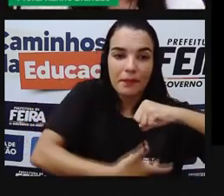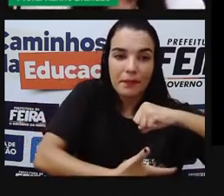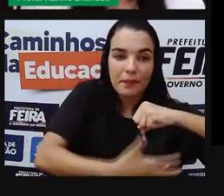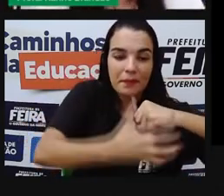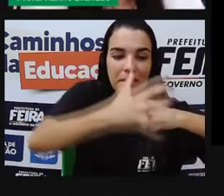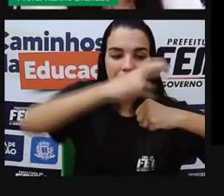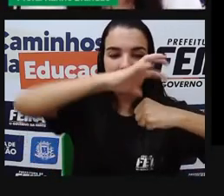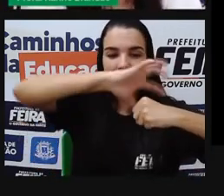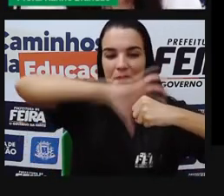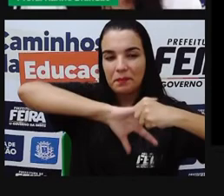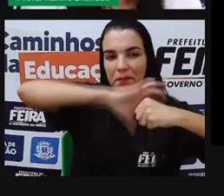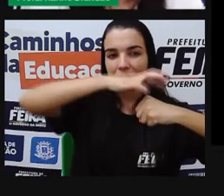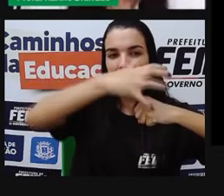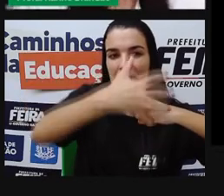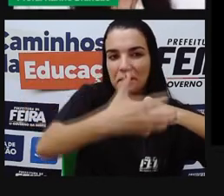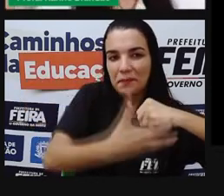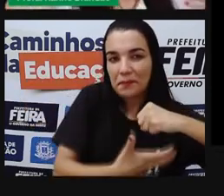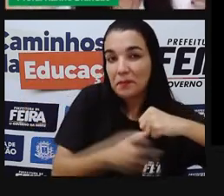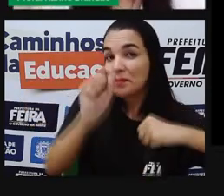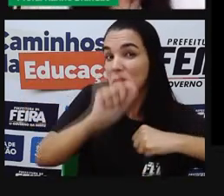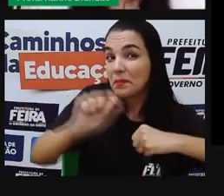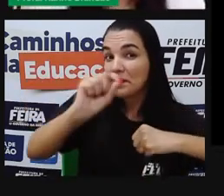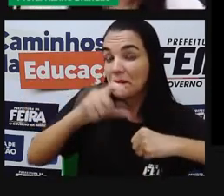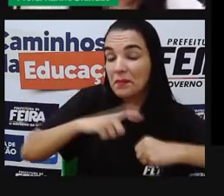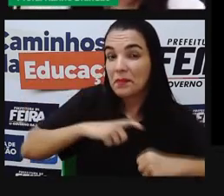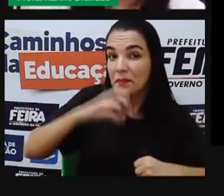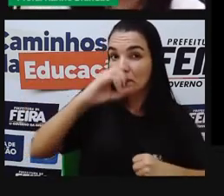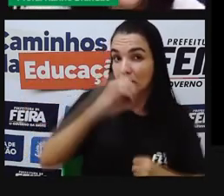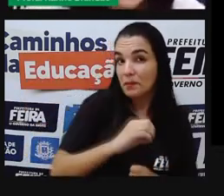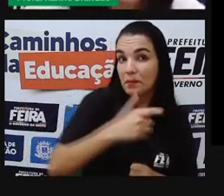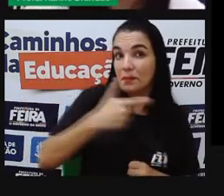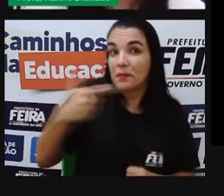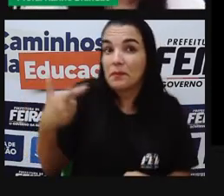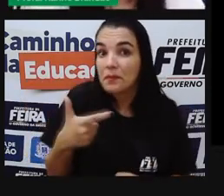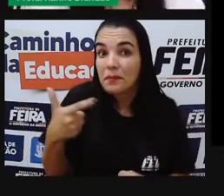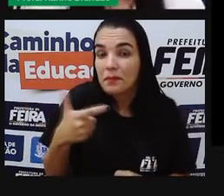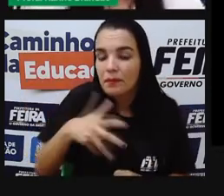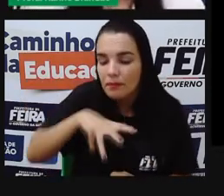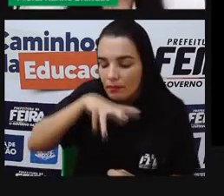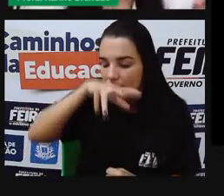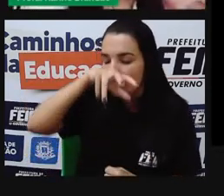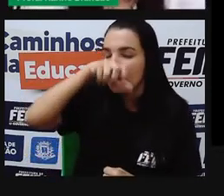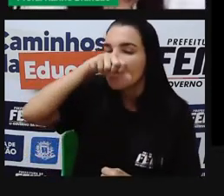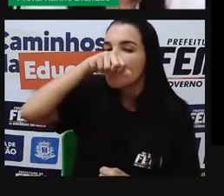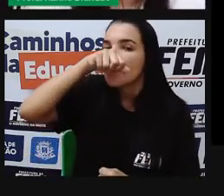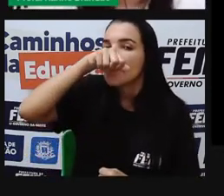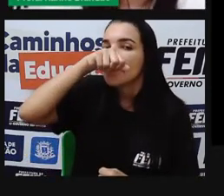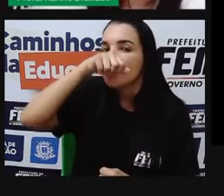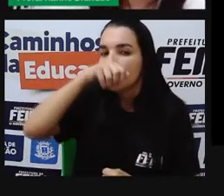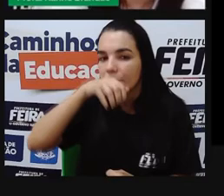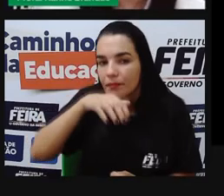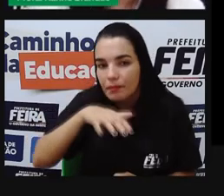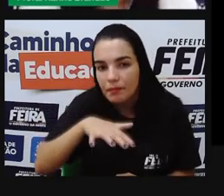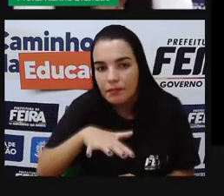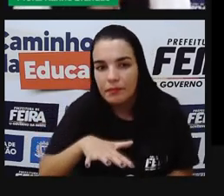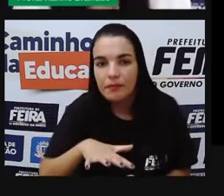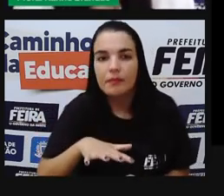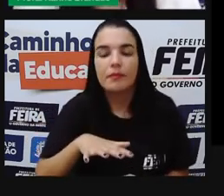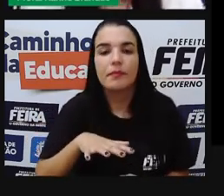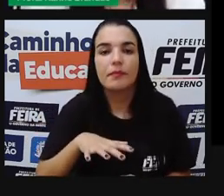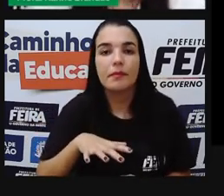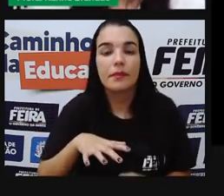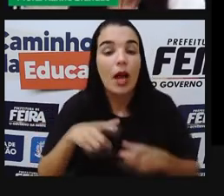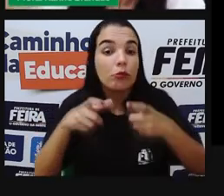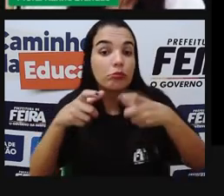na atmosfera onde a gente vai respirar, onde as nuvens vão se formar,